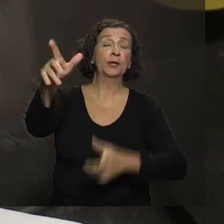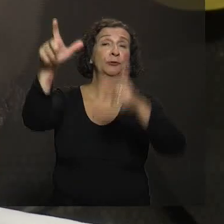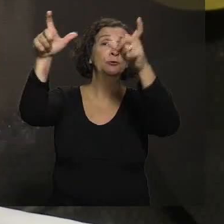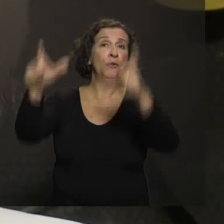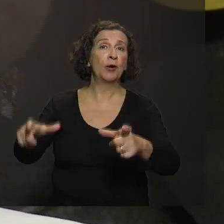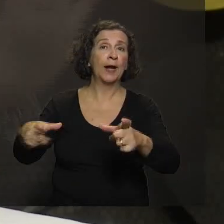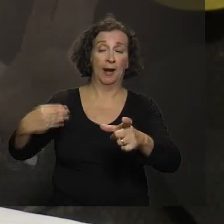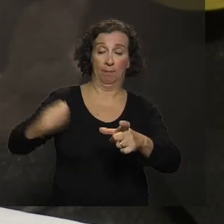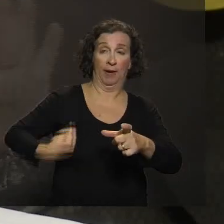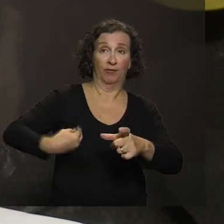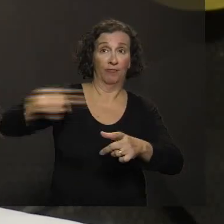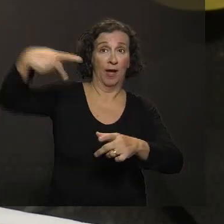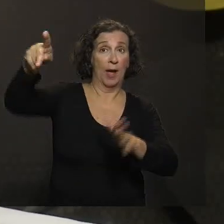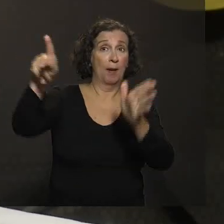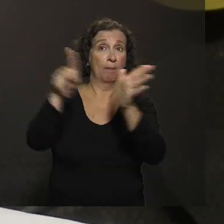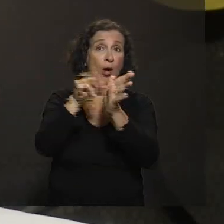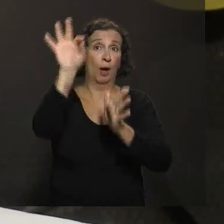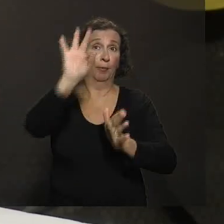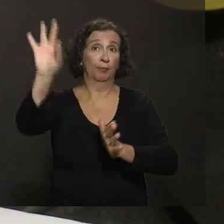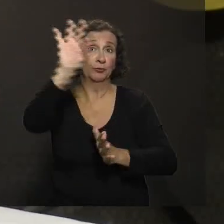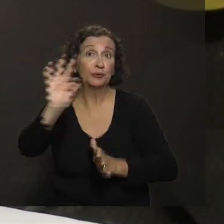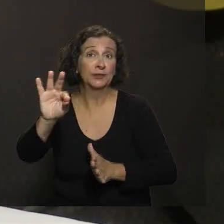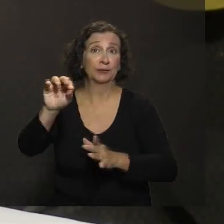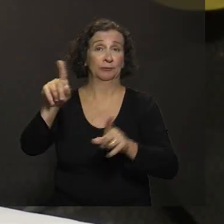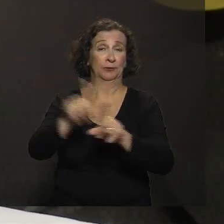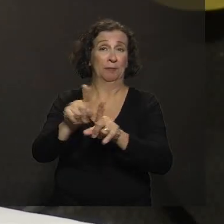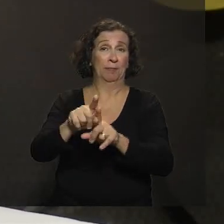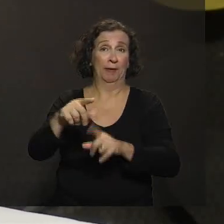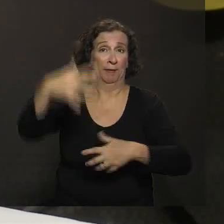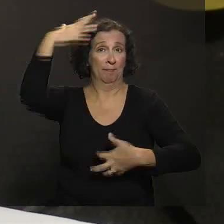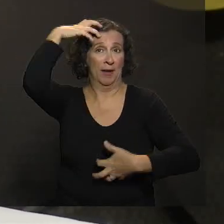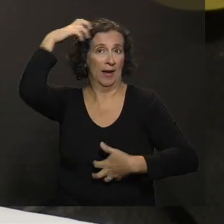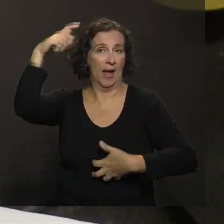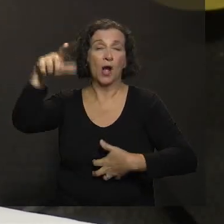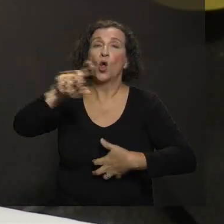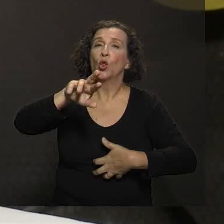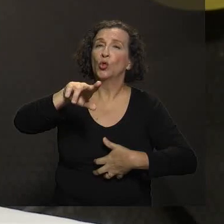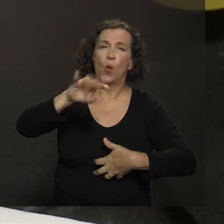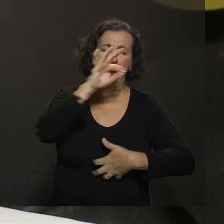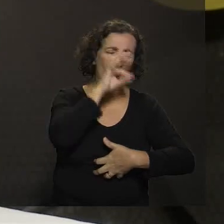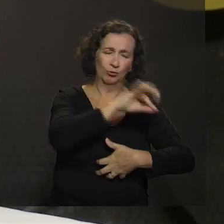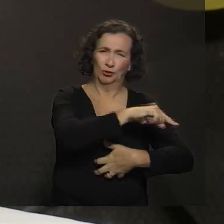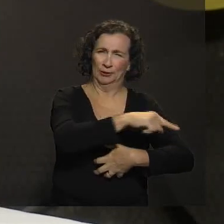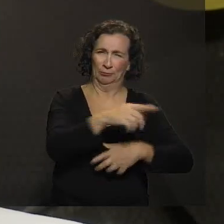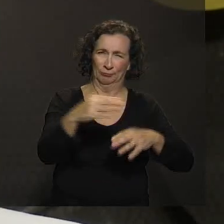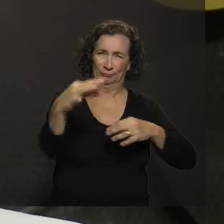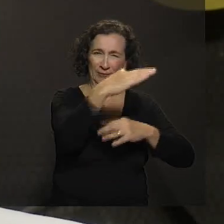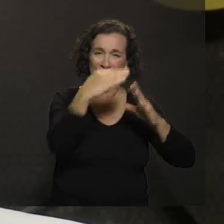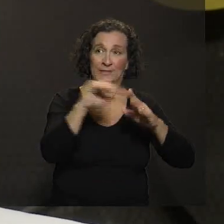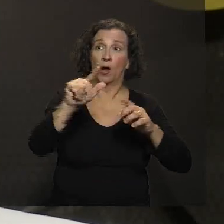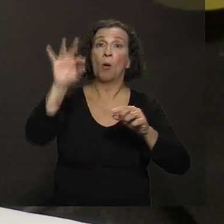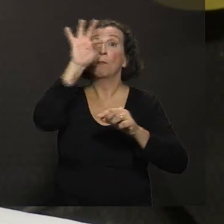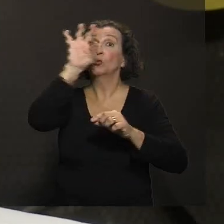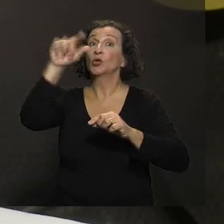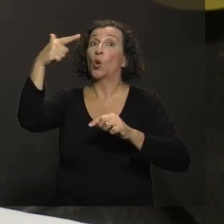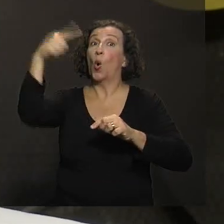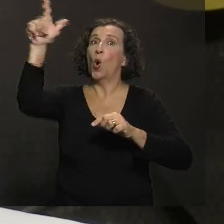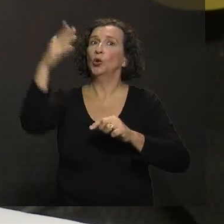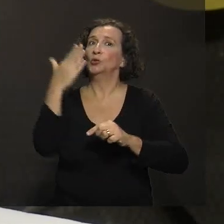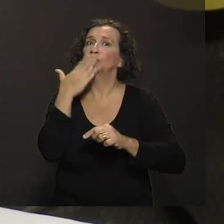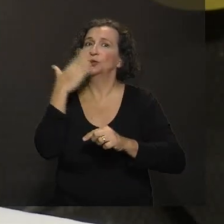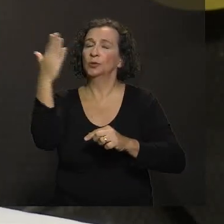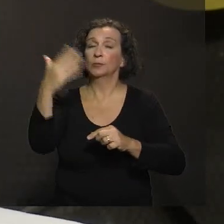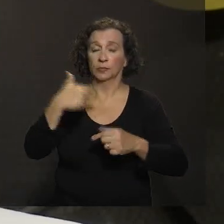para viver o macaco e o mosquito, que é um outro tipo de mosquito, não é esse da cidade, mas a gente está indo para lá sem a proteção da